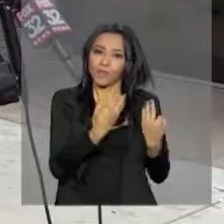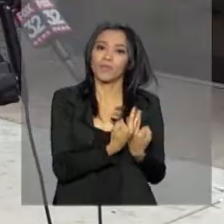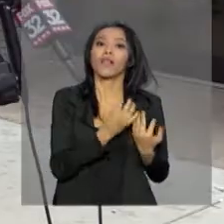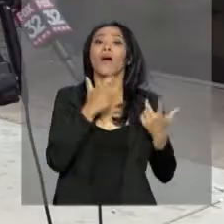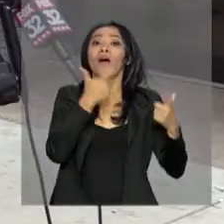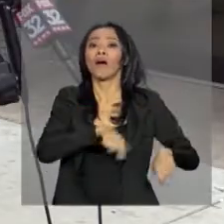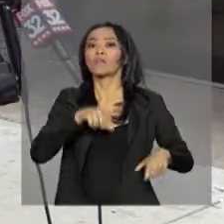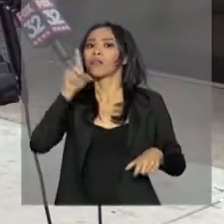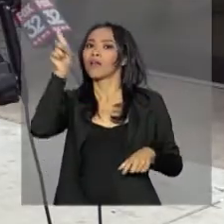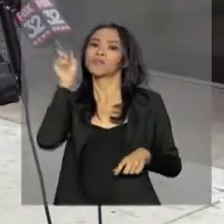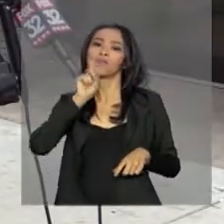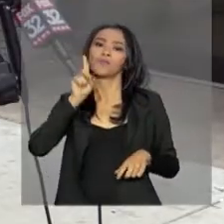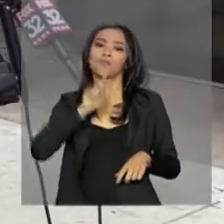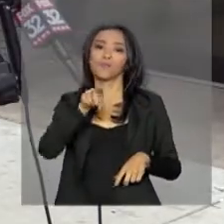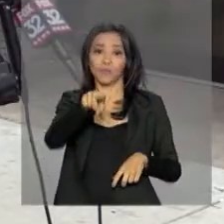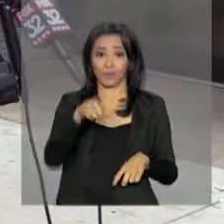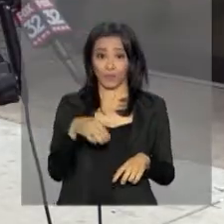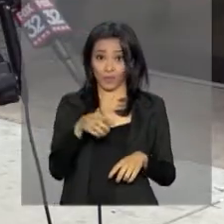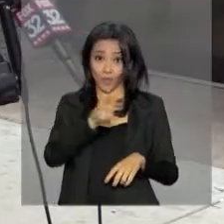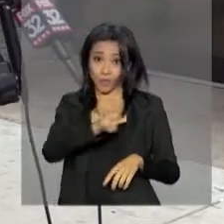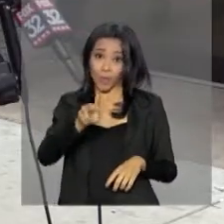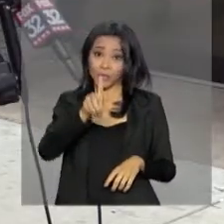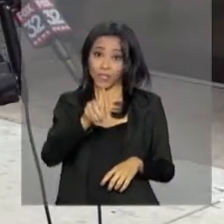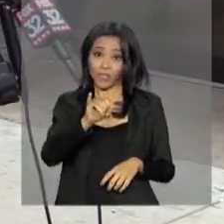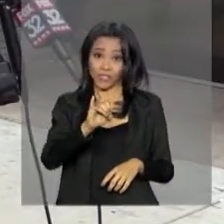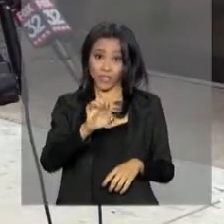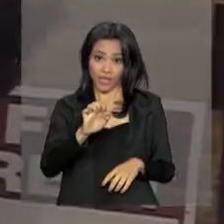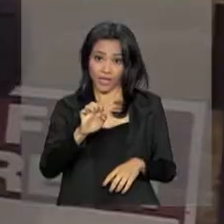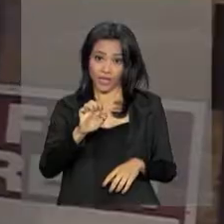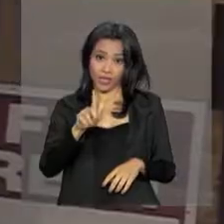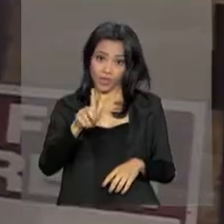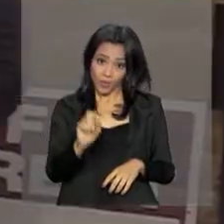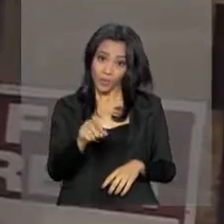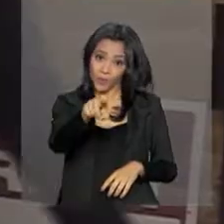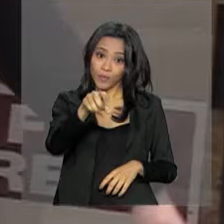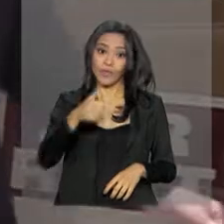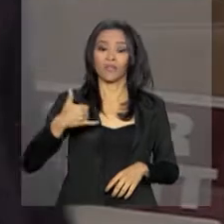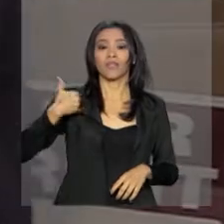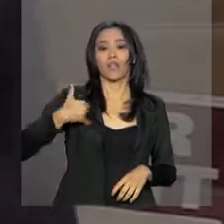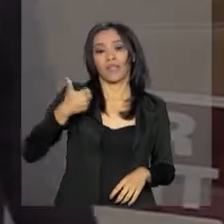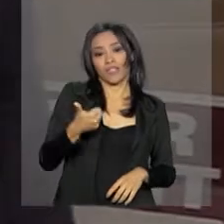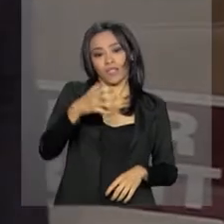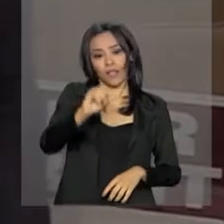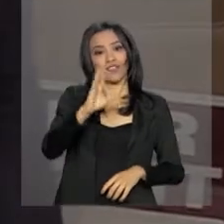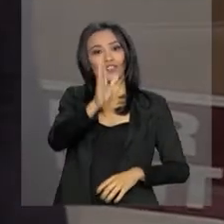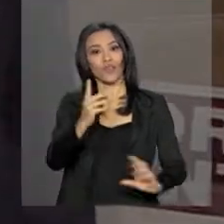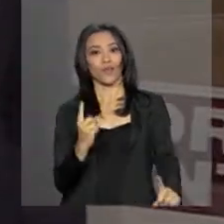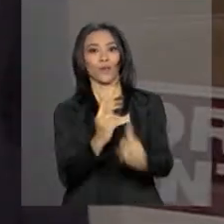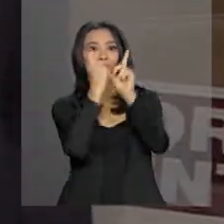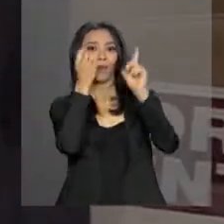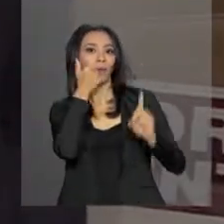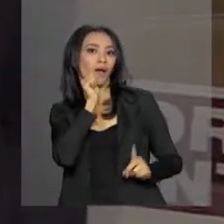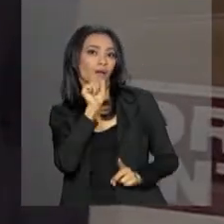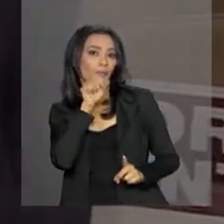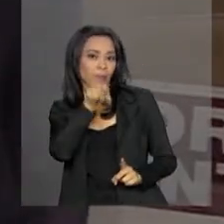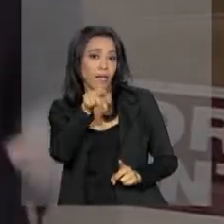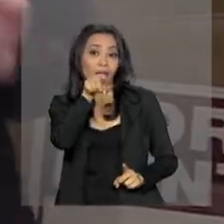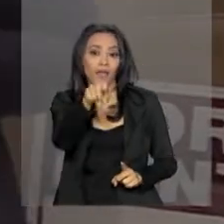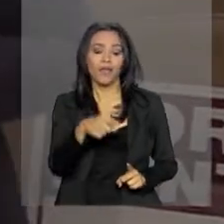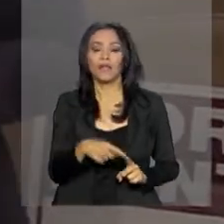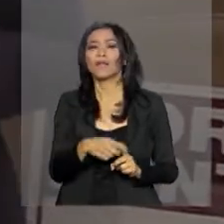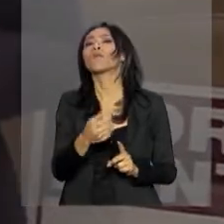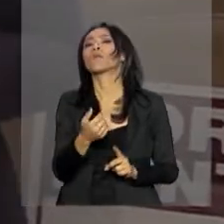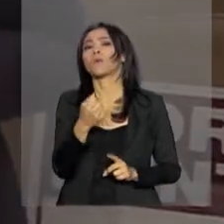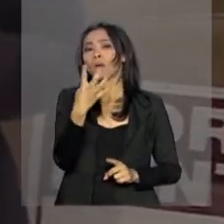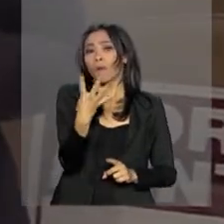menino brasileiro Diego, de 10 anos, que estava em um abrigo em Chicago, reencontrou a mãe nesta quinta-feira. O menino estava sem ver a